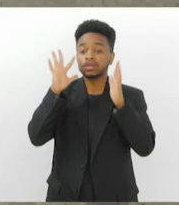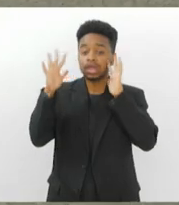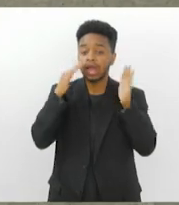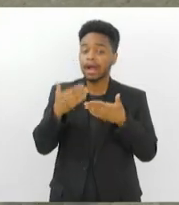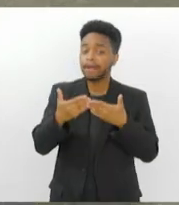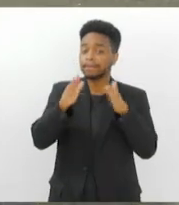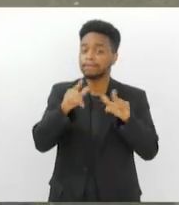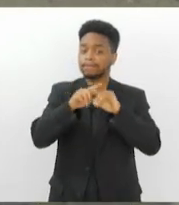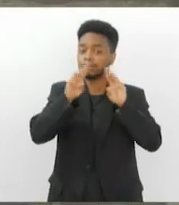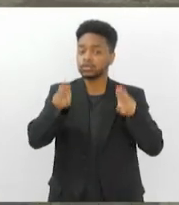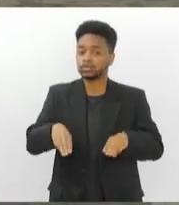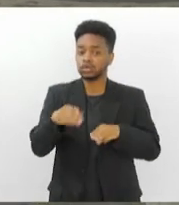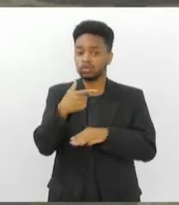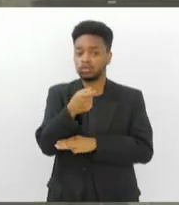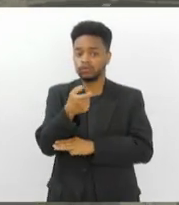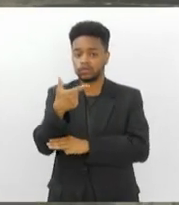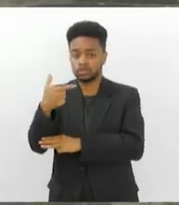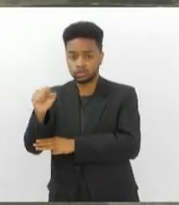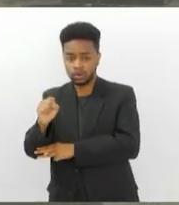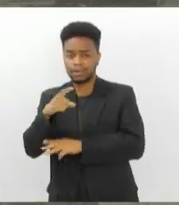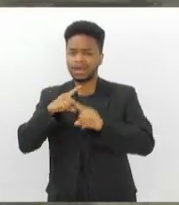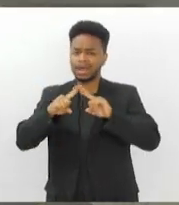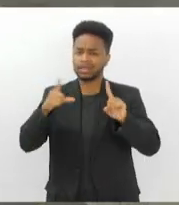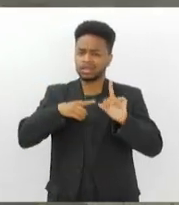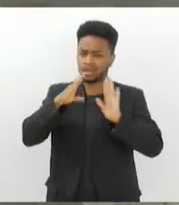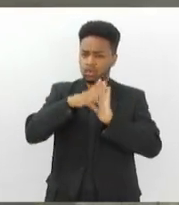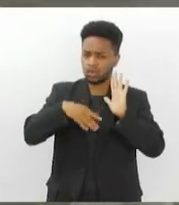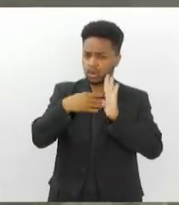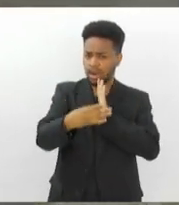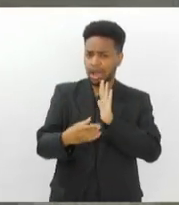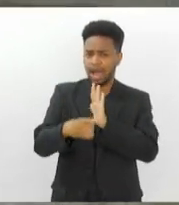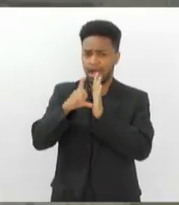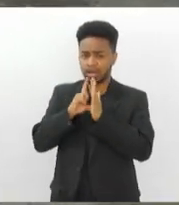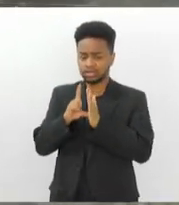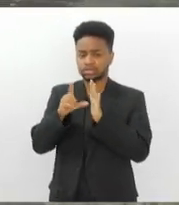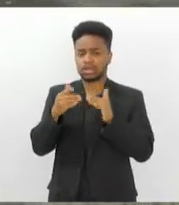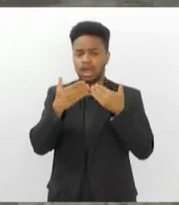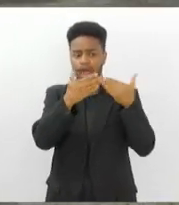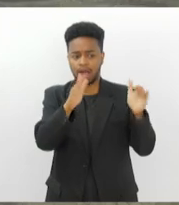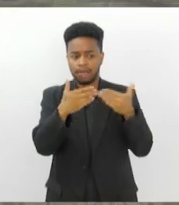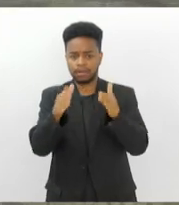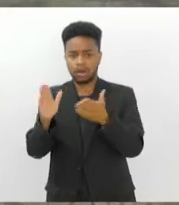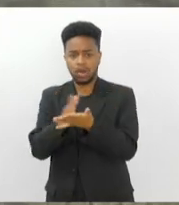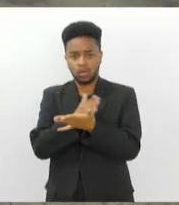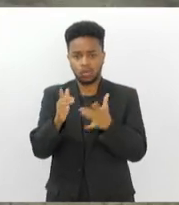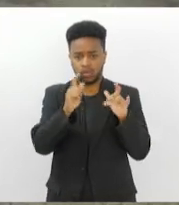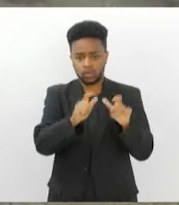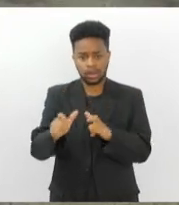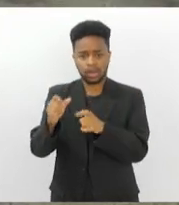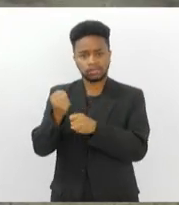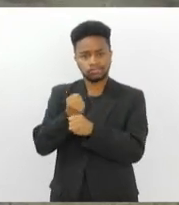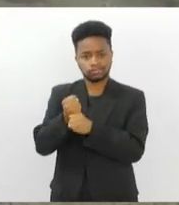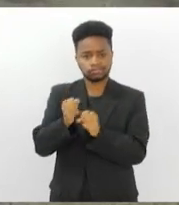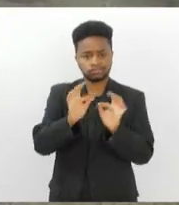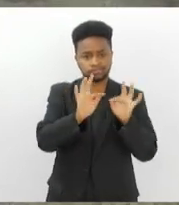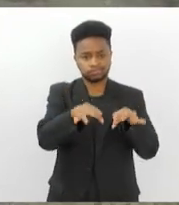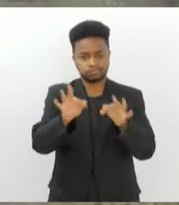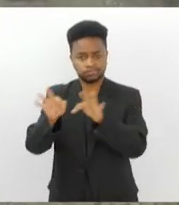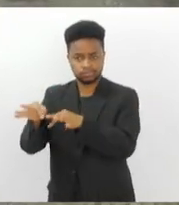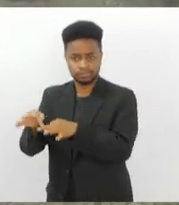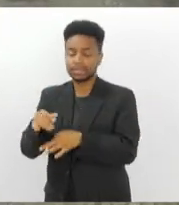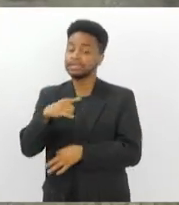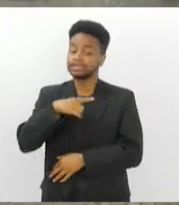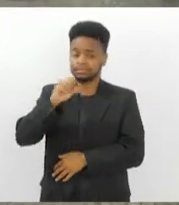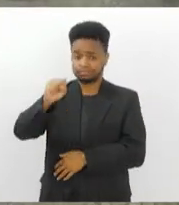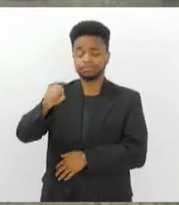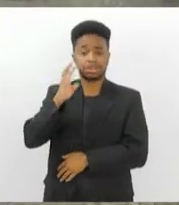do museu em 2028, mas existe algum cronograma para a reabertura de alguns espaços com o desenvolvimento das obras em alguns setores? Pois é, bem